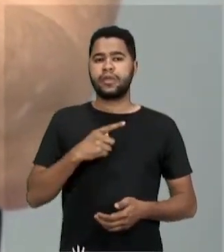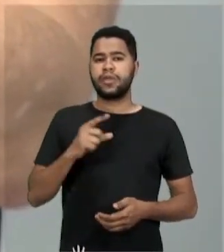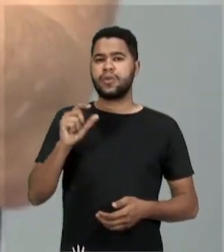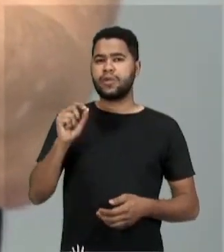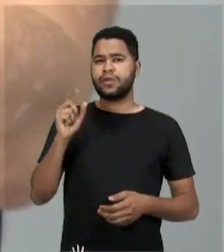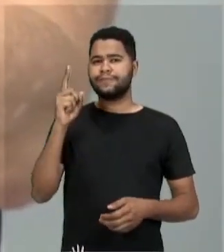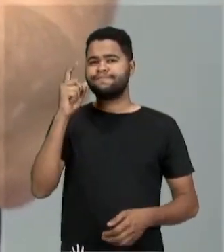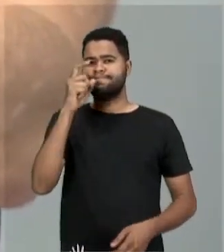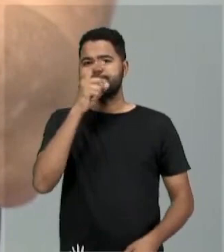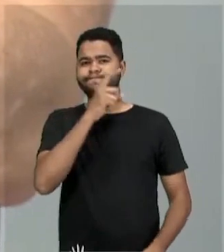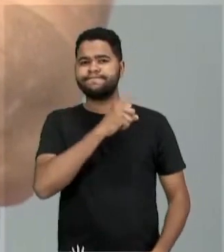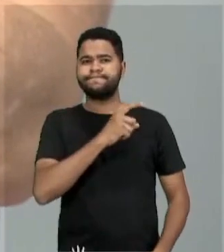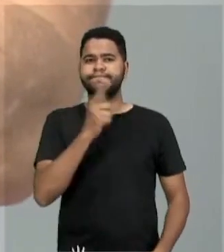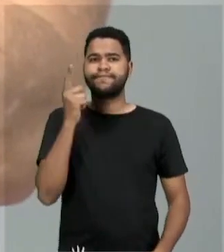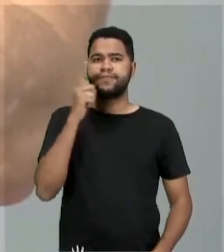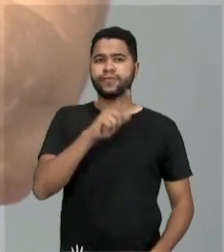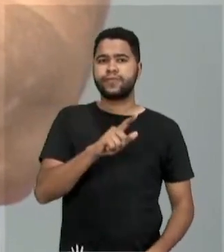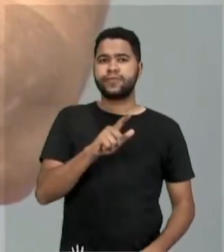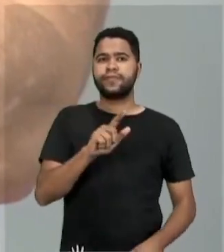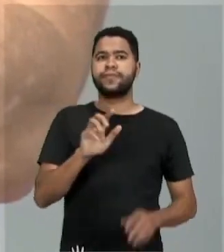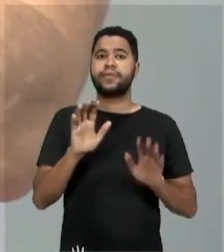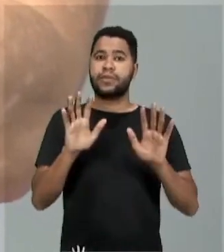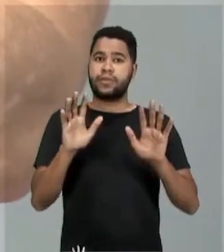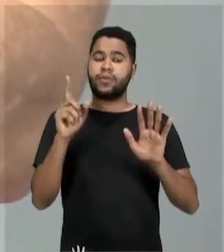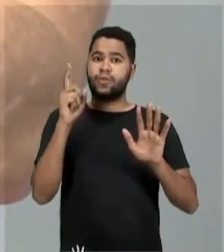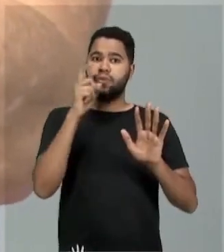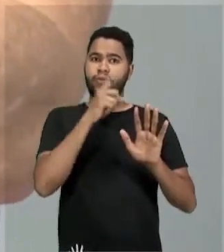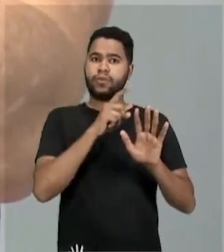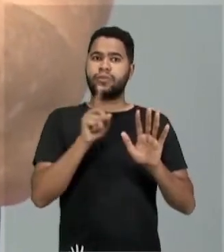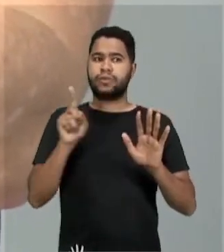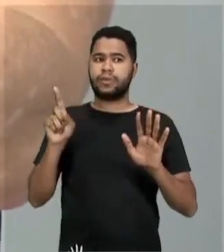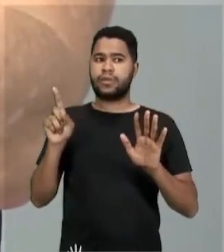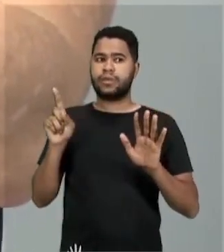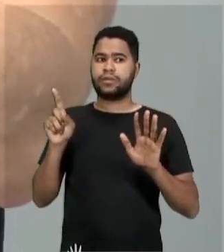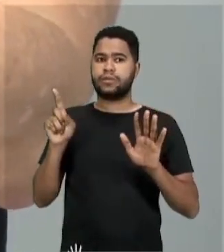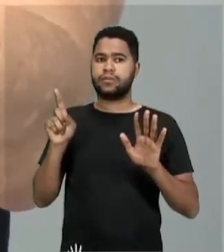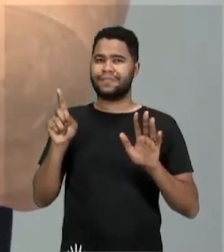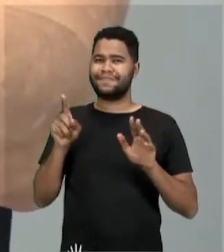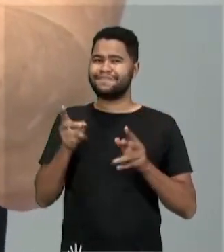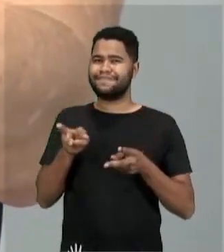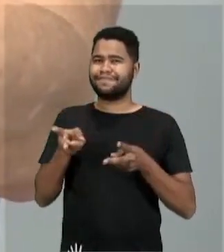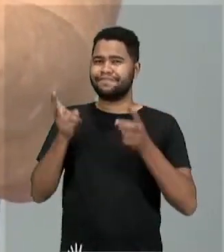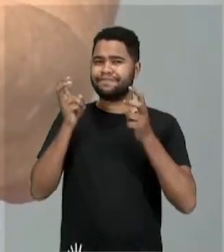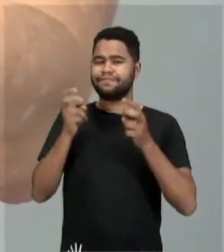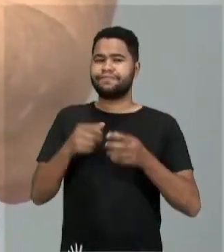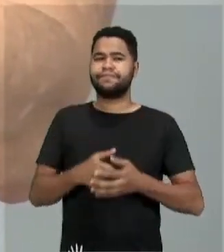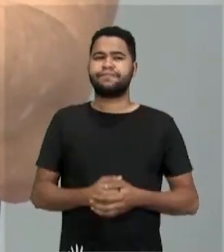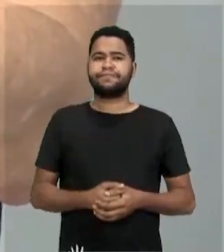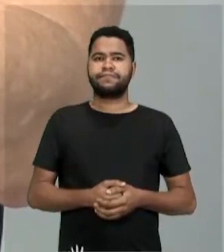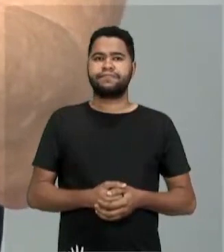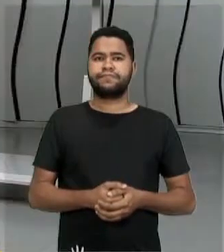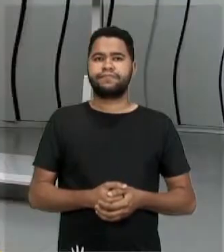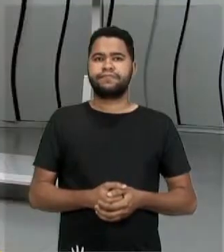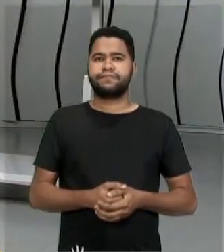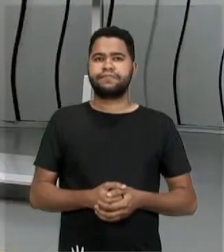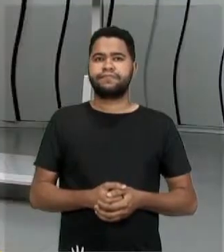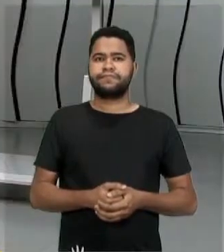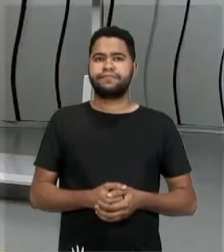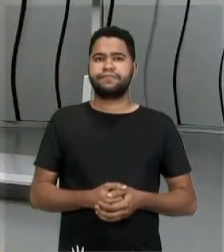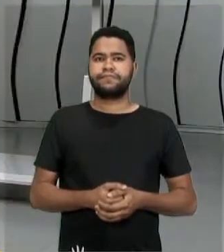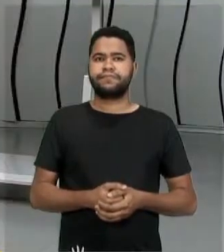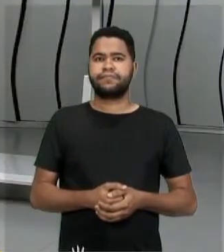dificuldade mas pega, mas com dificuldade, tá vendo? Percebeu? Será que esse